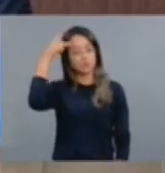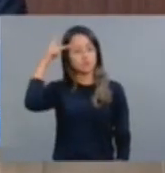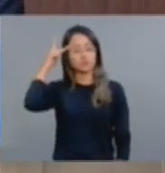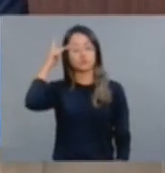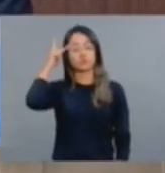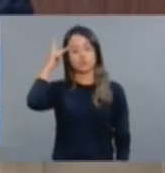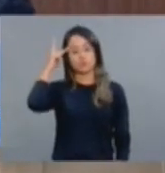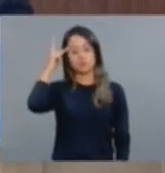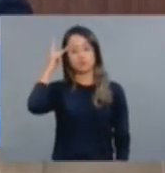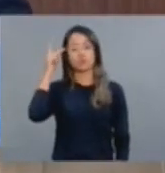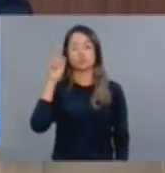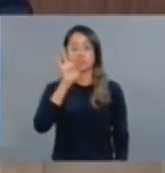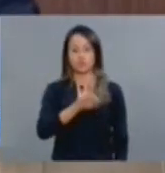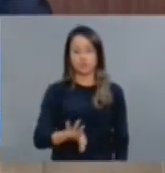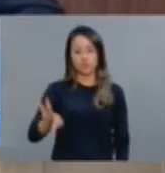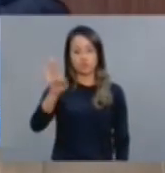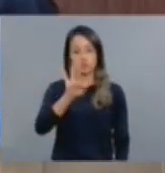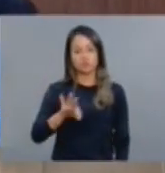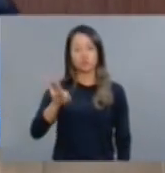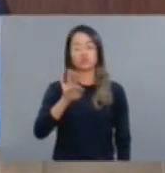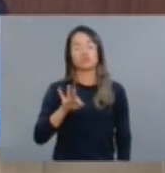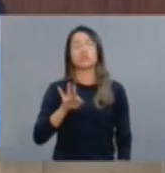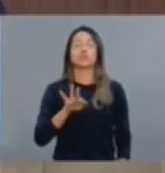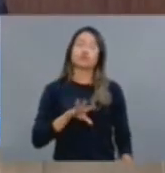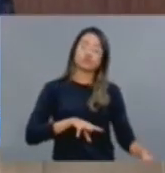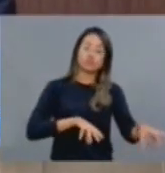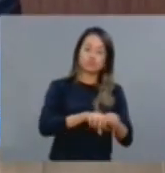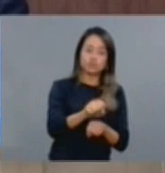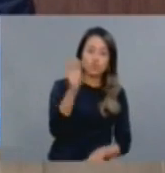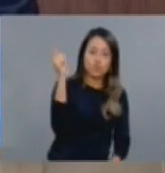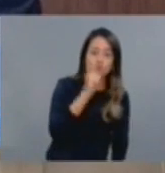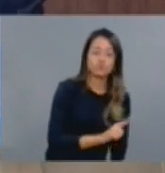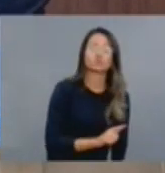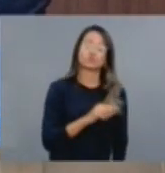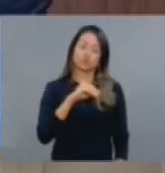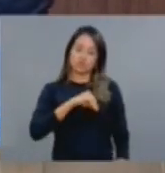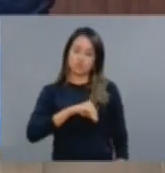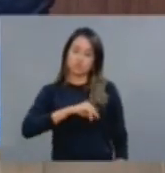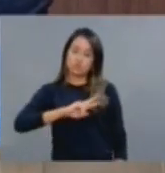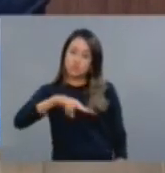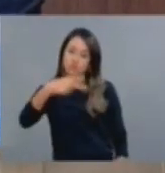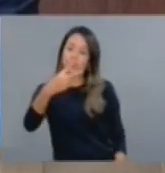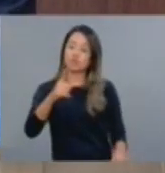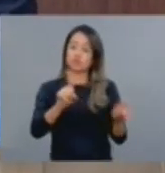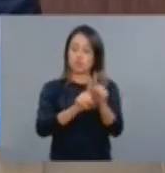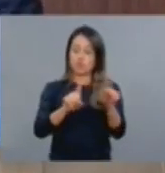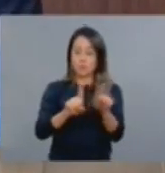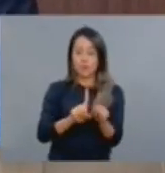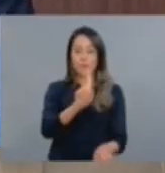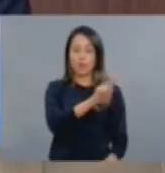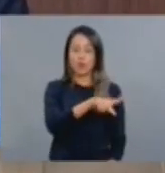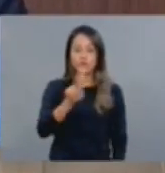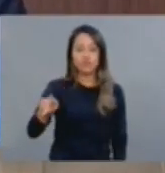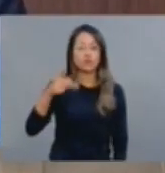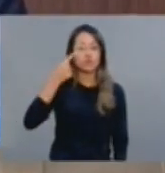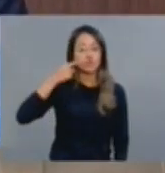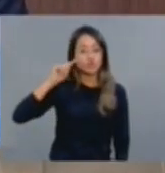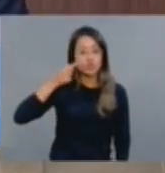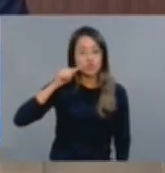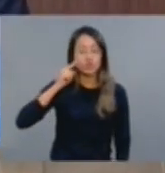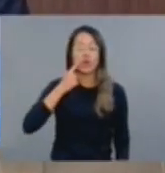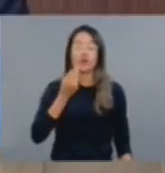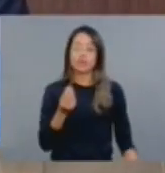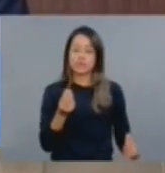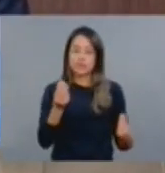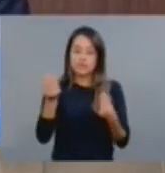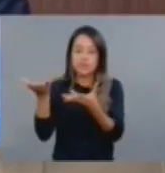Esse governo, ele beneficiou os professores temporários quando concedeu o Vale Alimentação